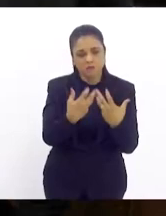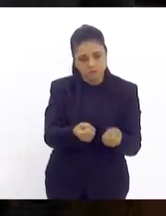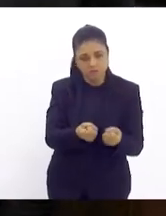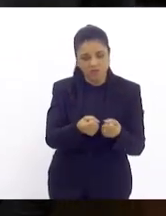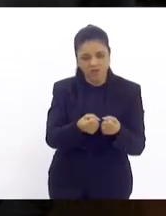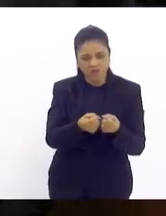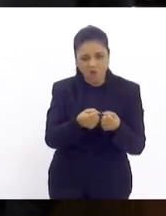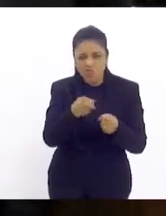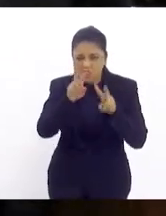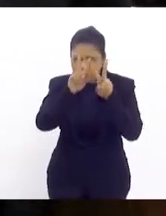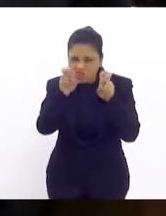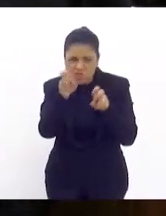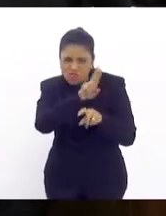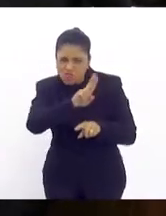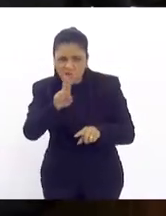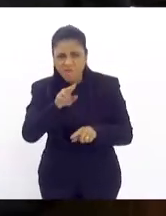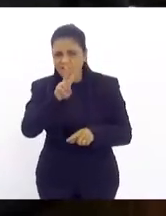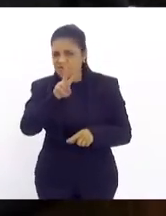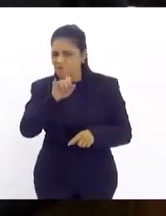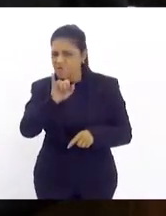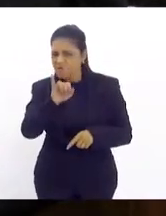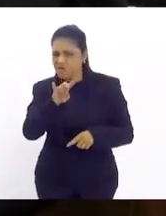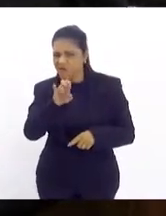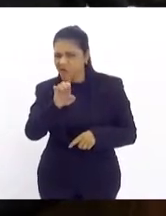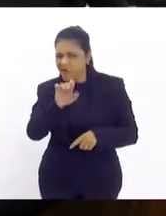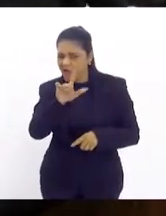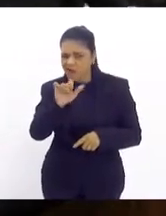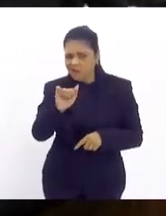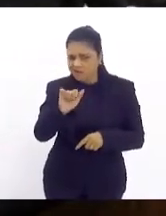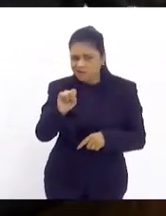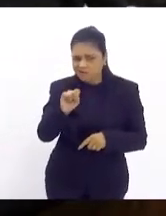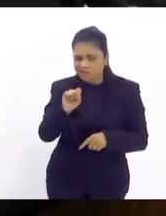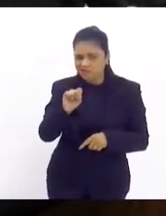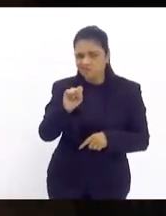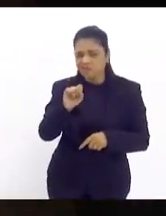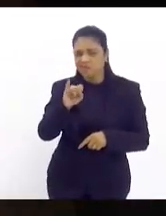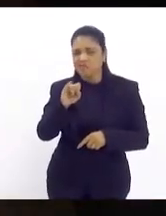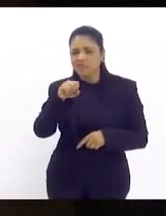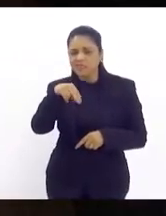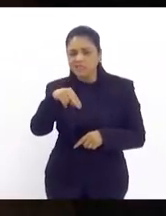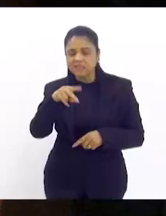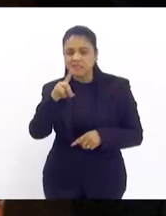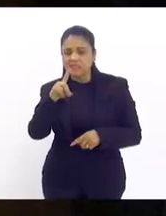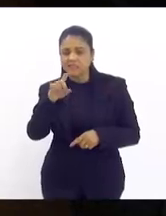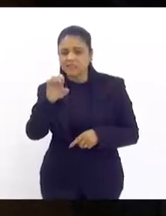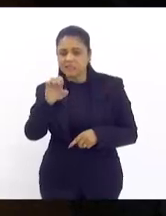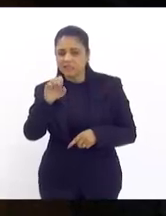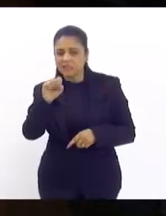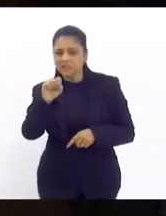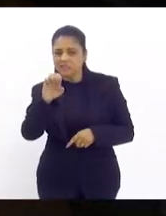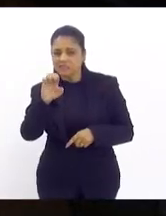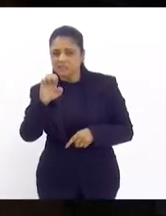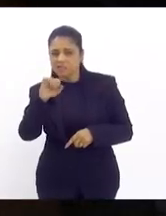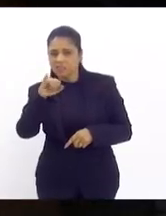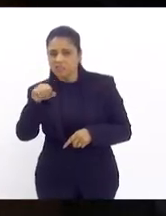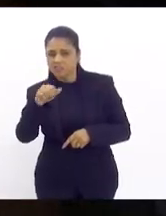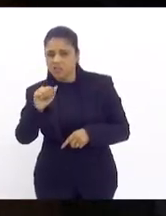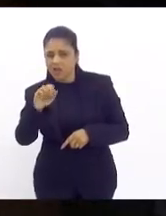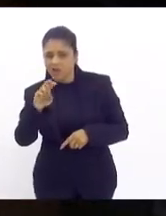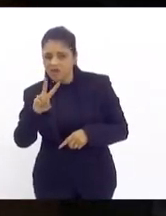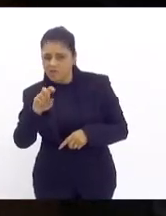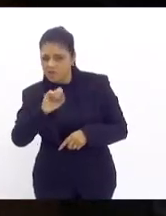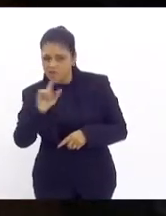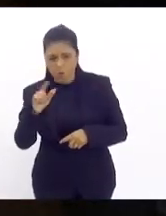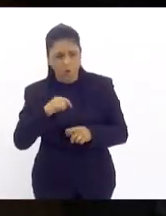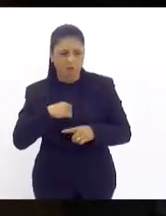chamar de vielas indesejáveis, é muito indesejável a gente ter gestores tratando nordestinos e feirantes